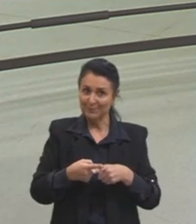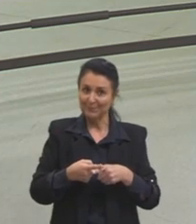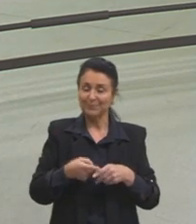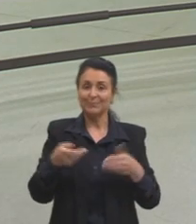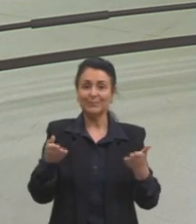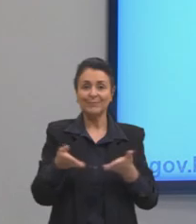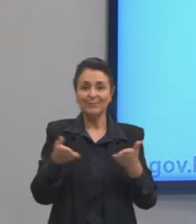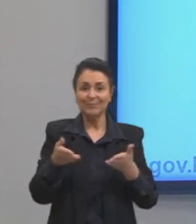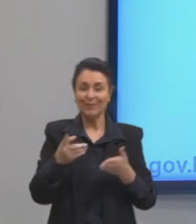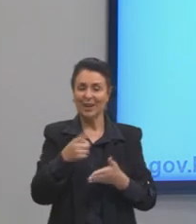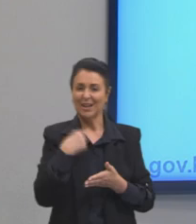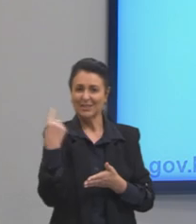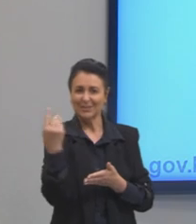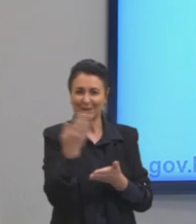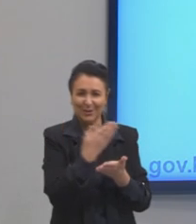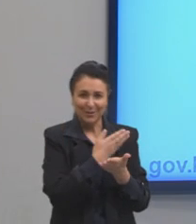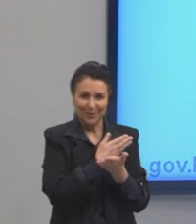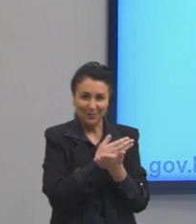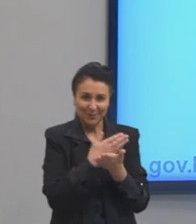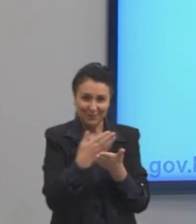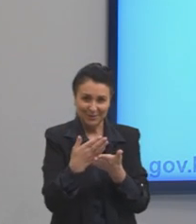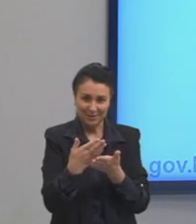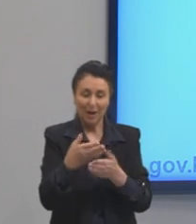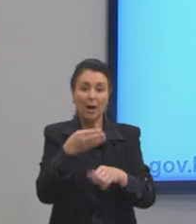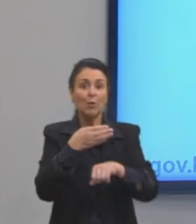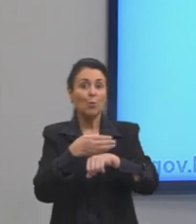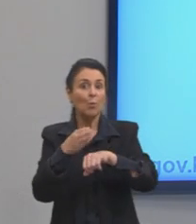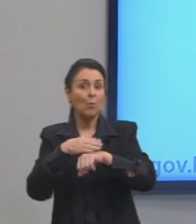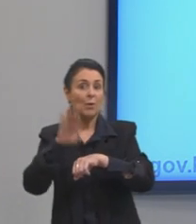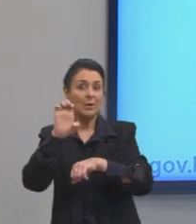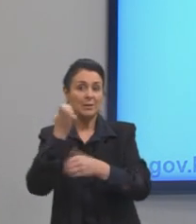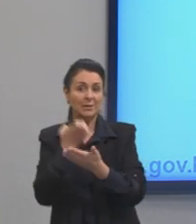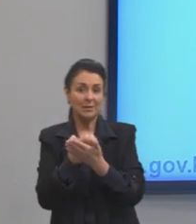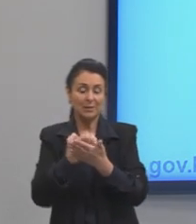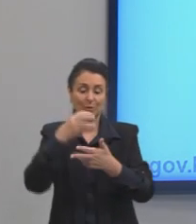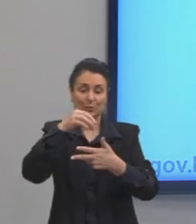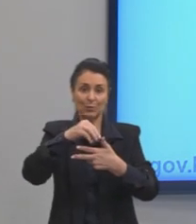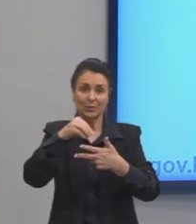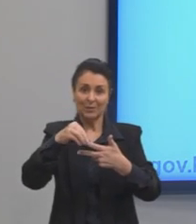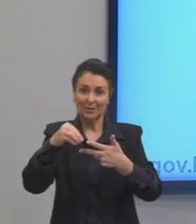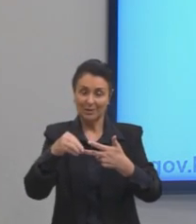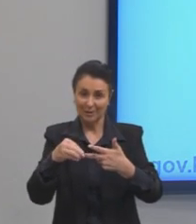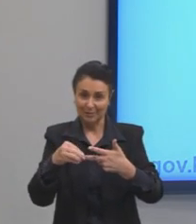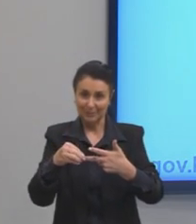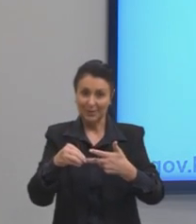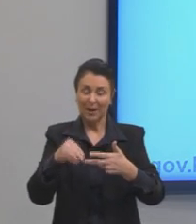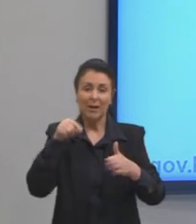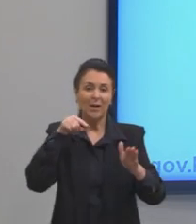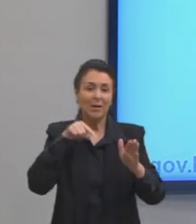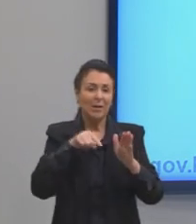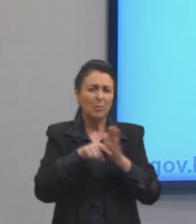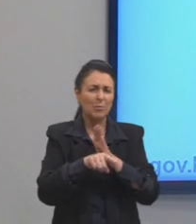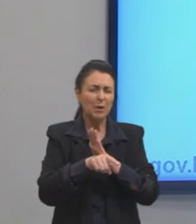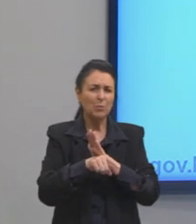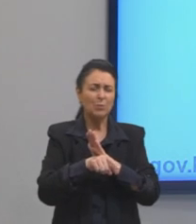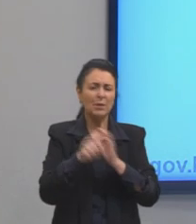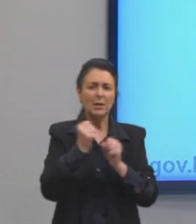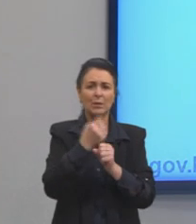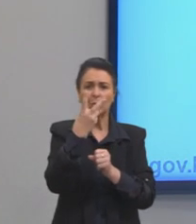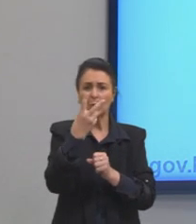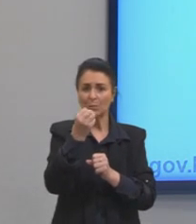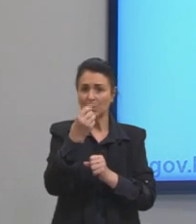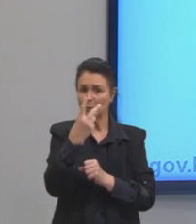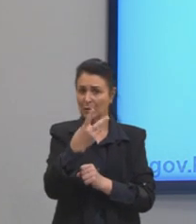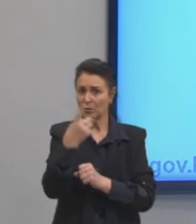Agora a gente vai começar, vai fazer um exercício do Enem. Essa questão, ela é de 2021